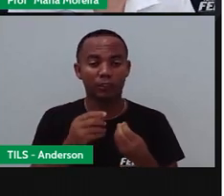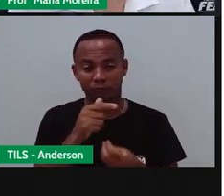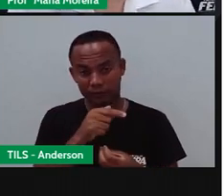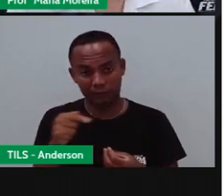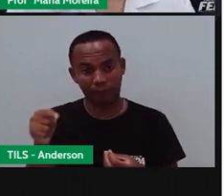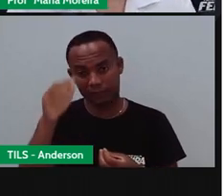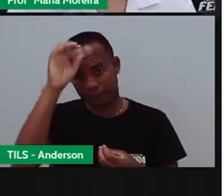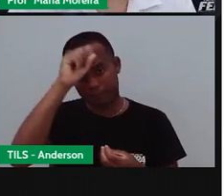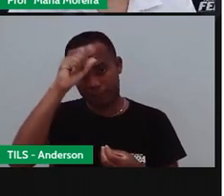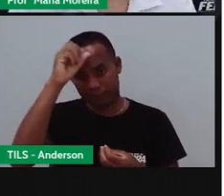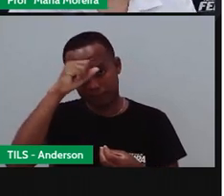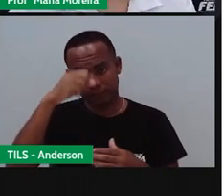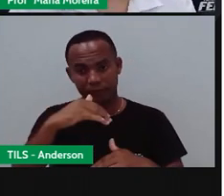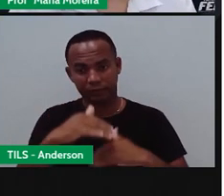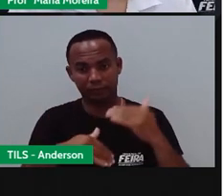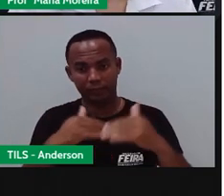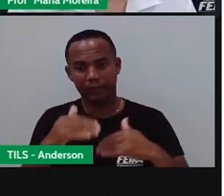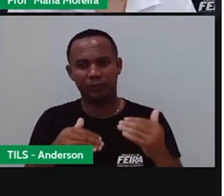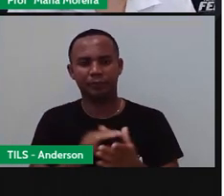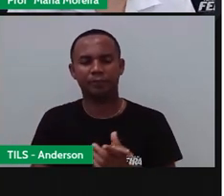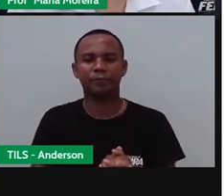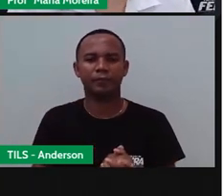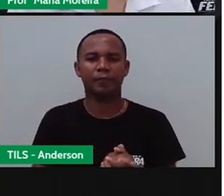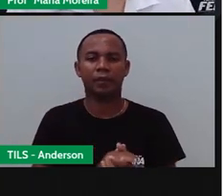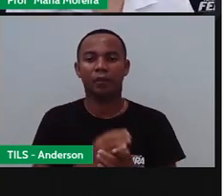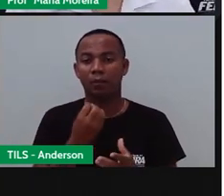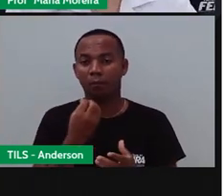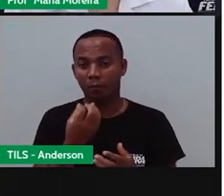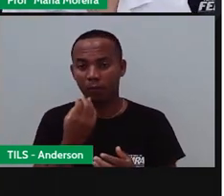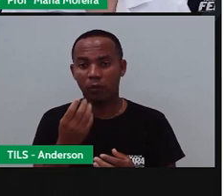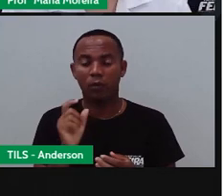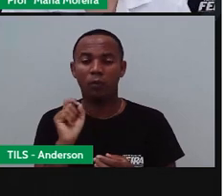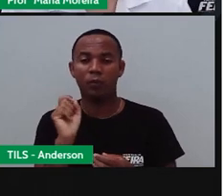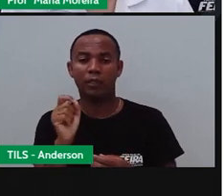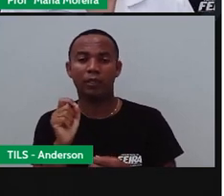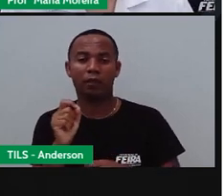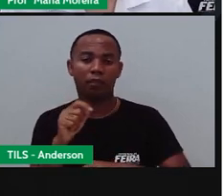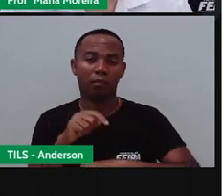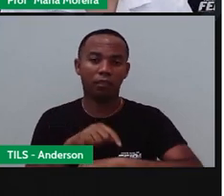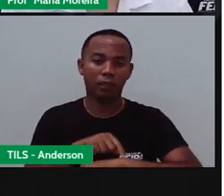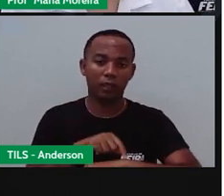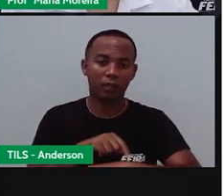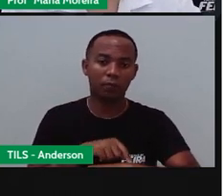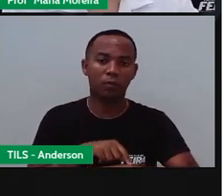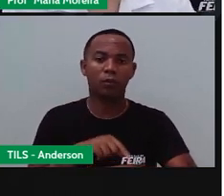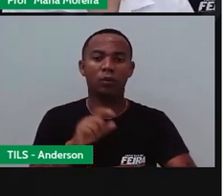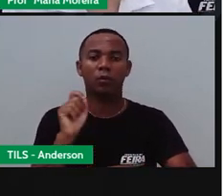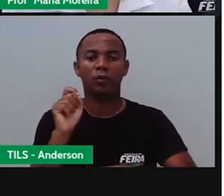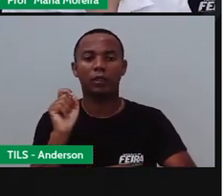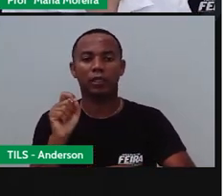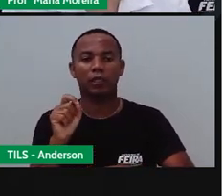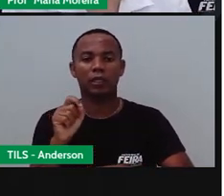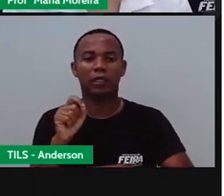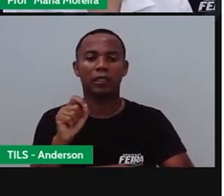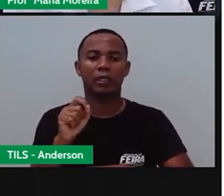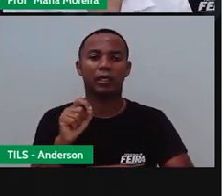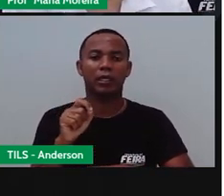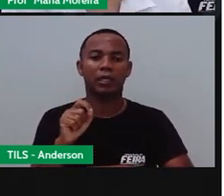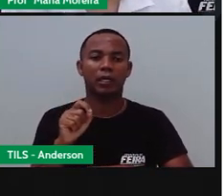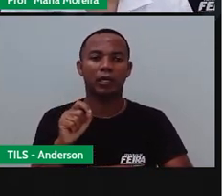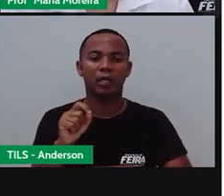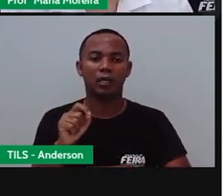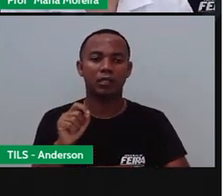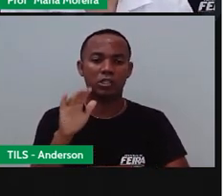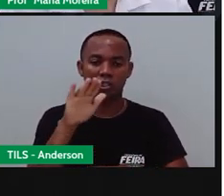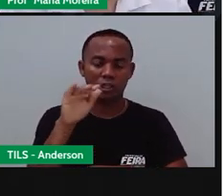semana Né? Bom Esse controle De tempo Auxiliava o quê? As tomadas De decisões